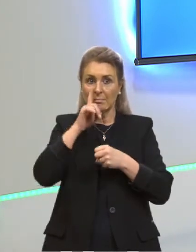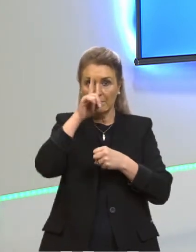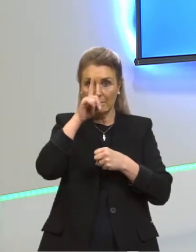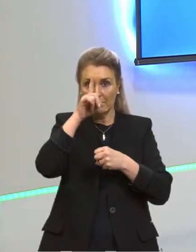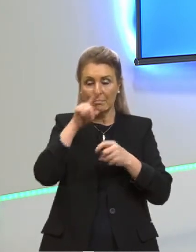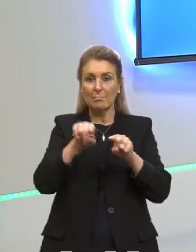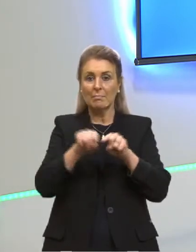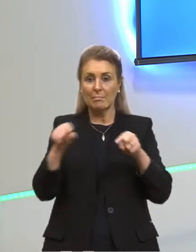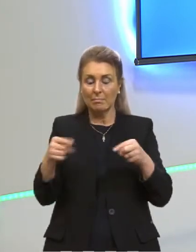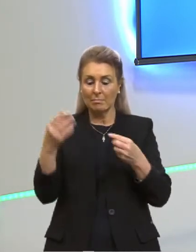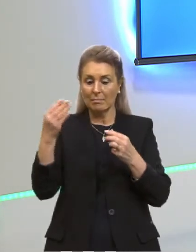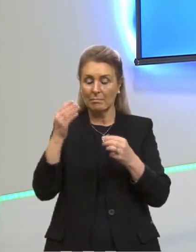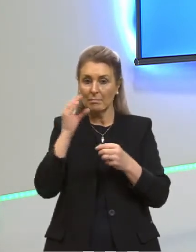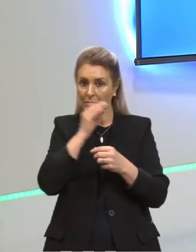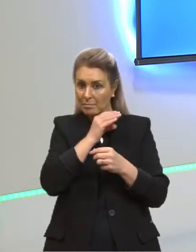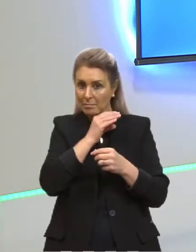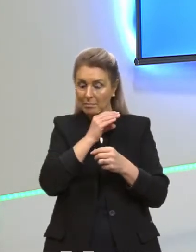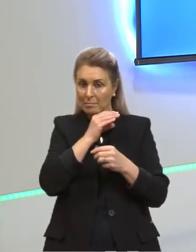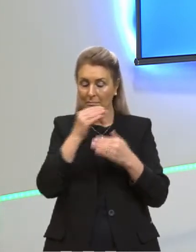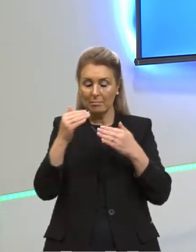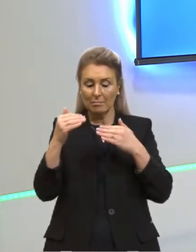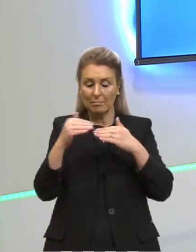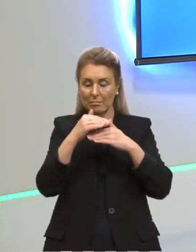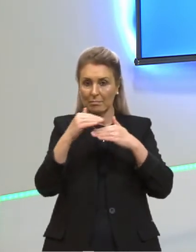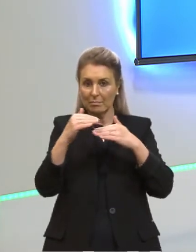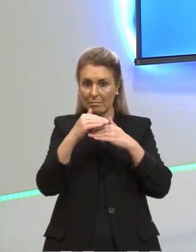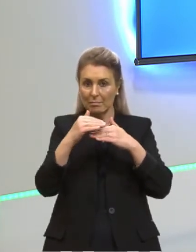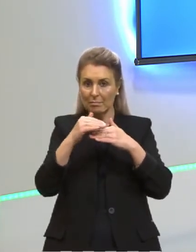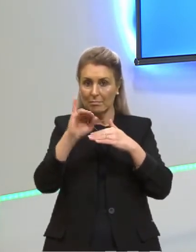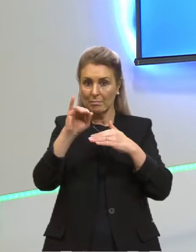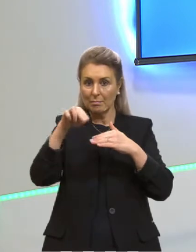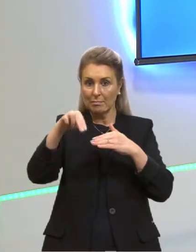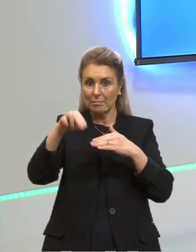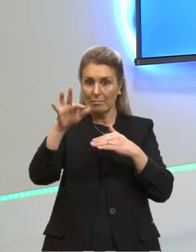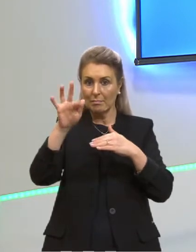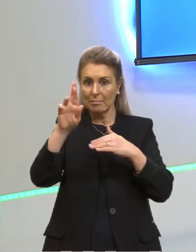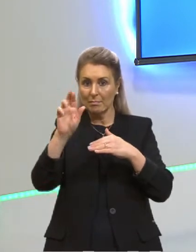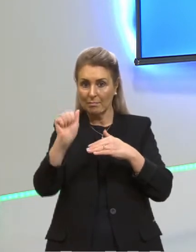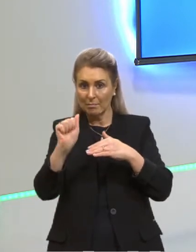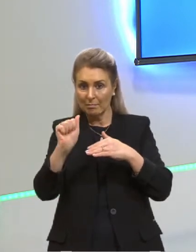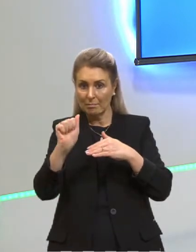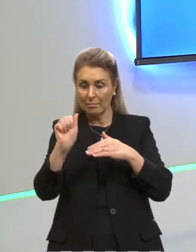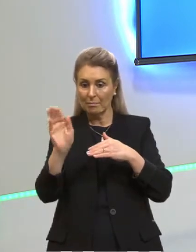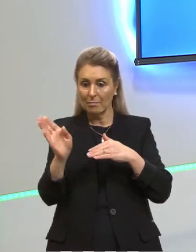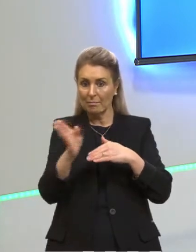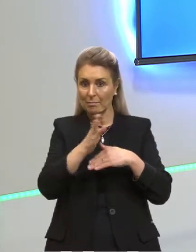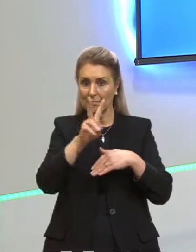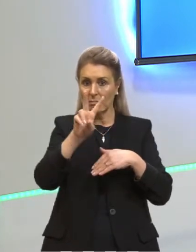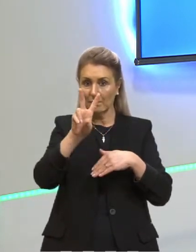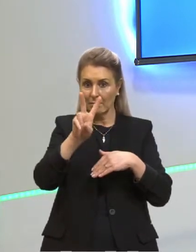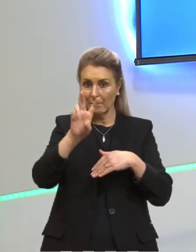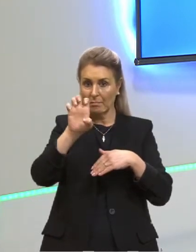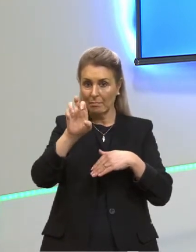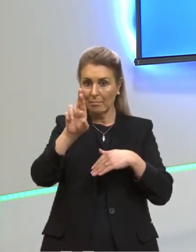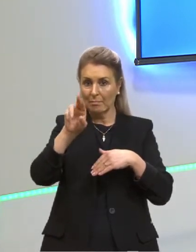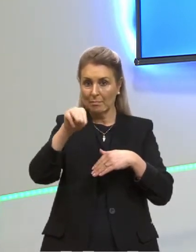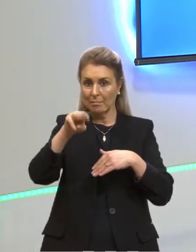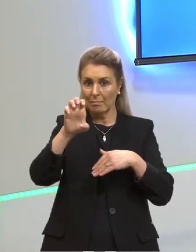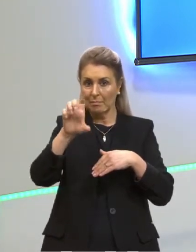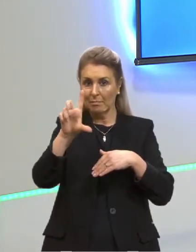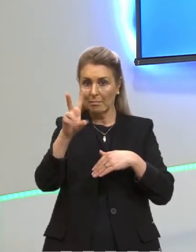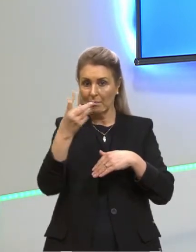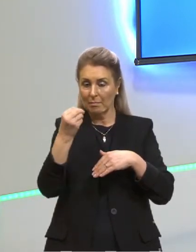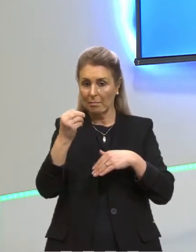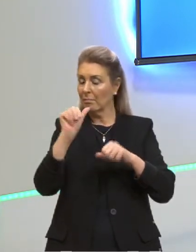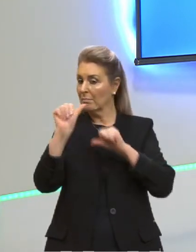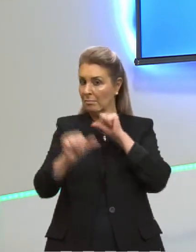Mas a radiação do calor está na faixa que a gente chama do infravermelho. É uma radiação que não é ionizante. Ela não modifica o nosso